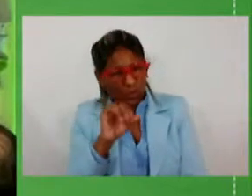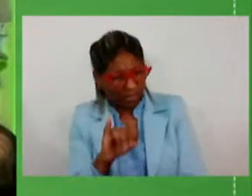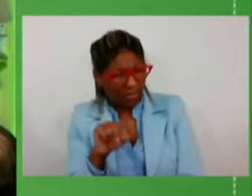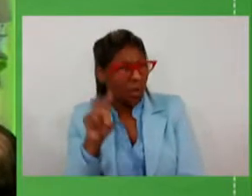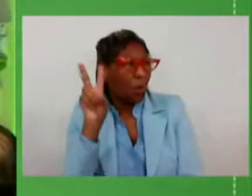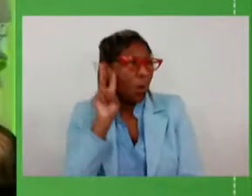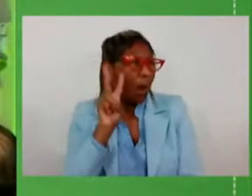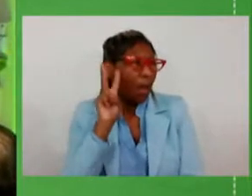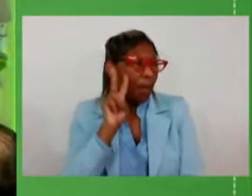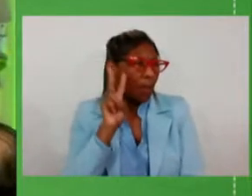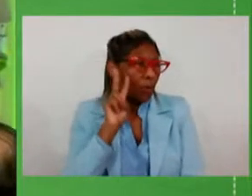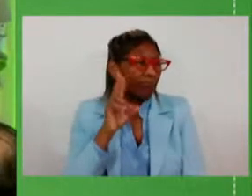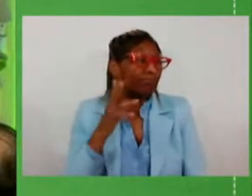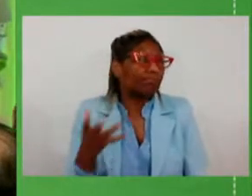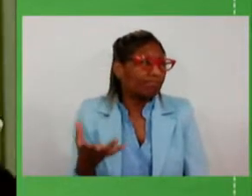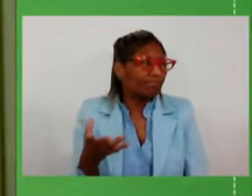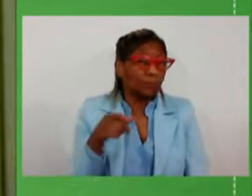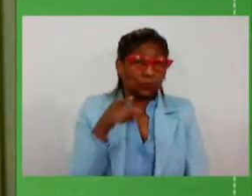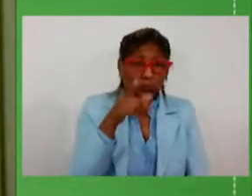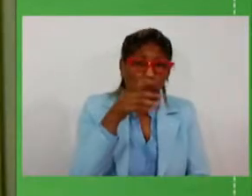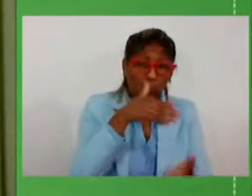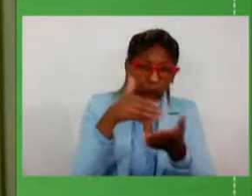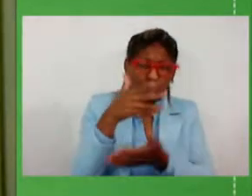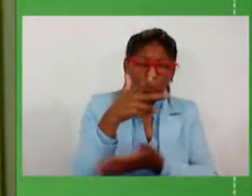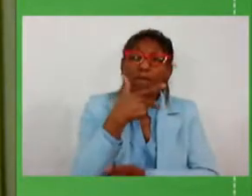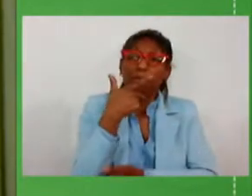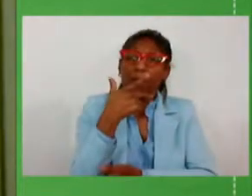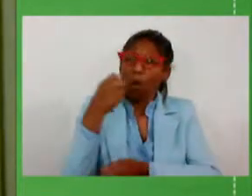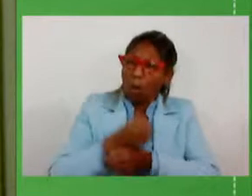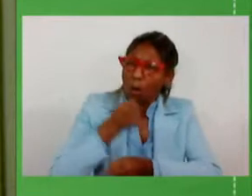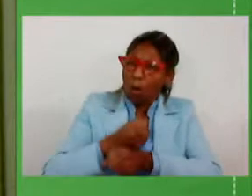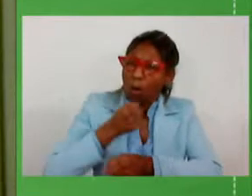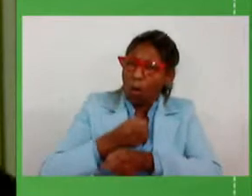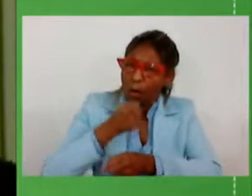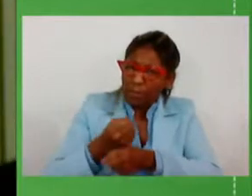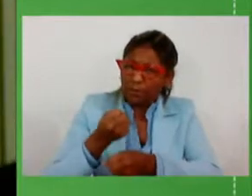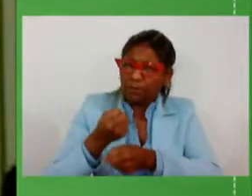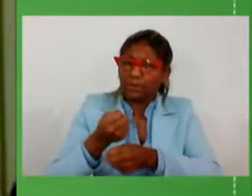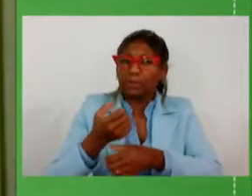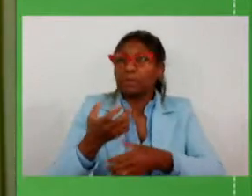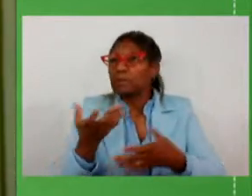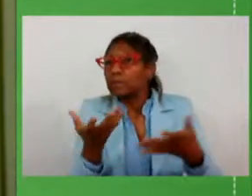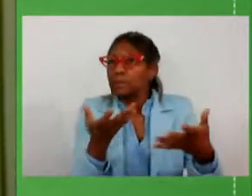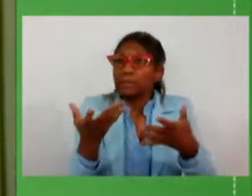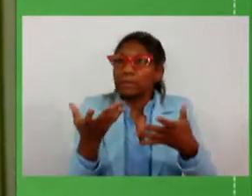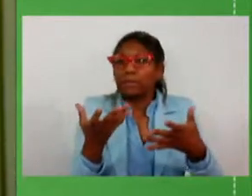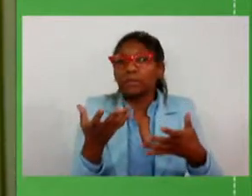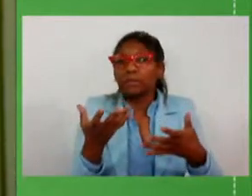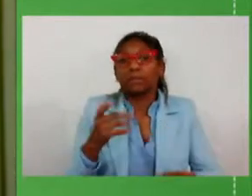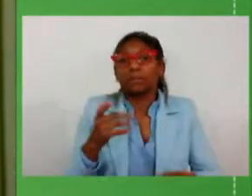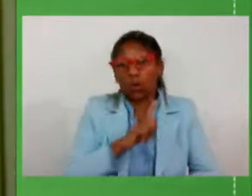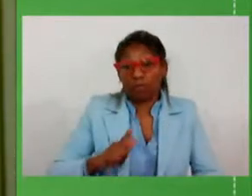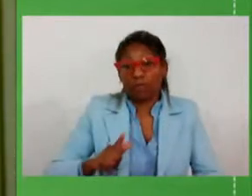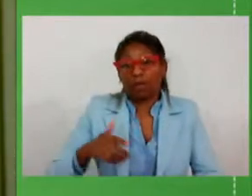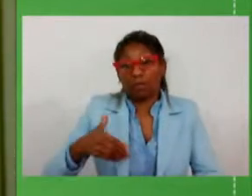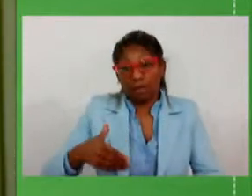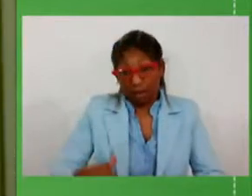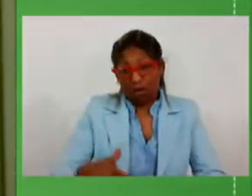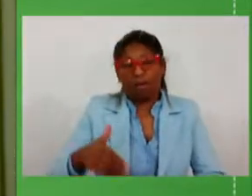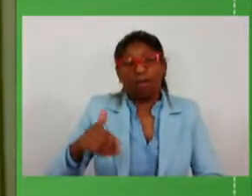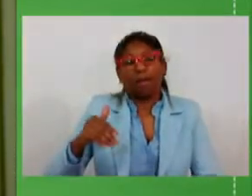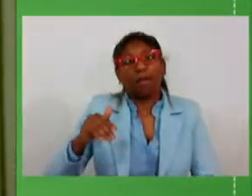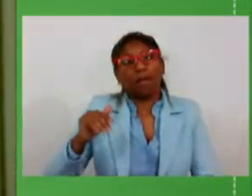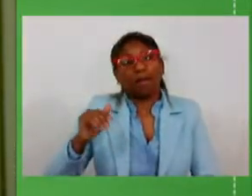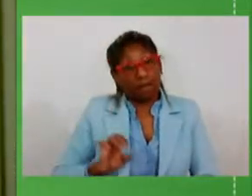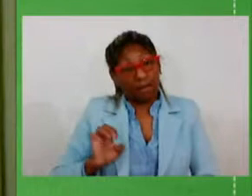quando o senhor começou a falar das obras que o governo Eduardo Leite fará comecei a me lembrar que